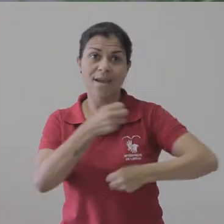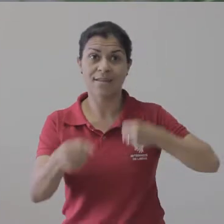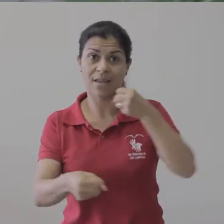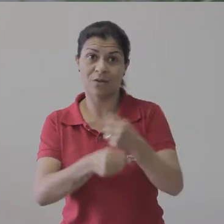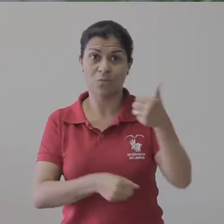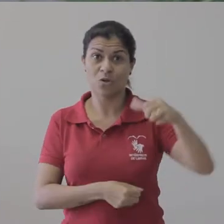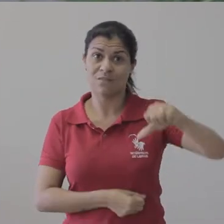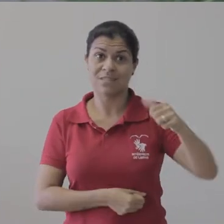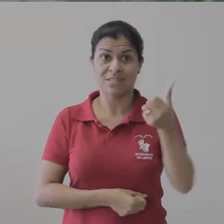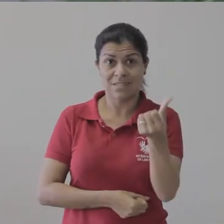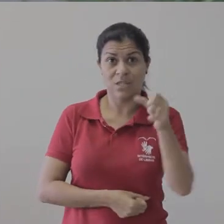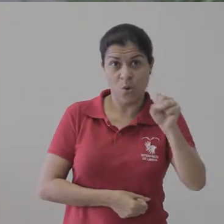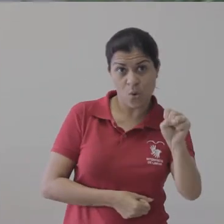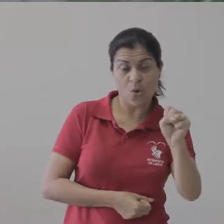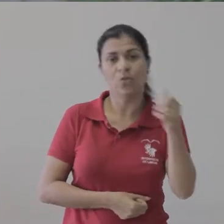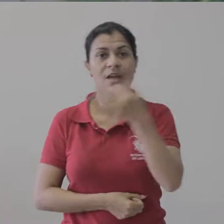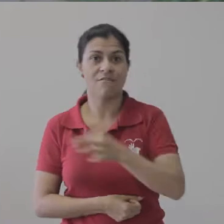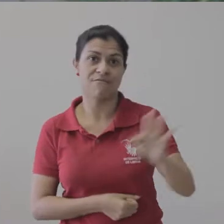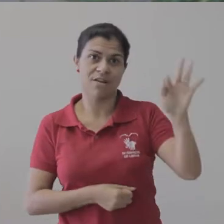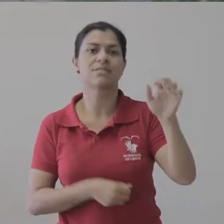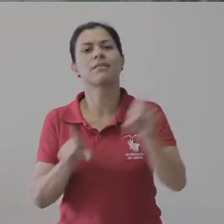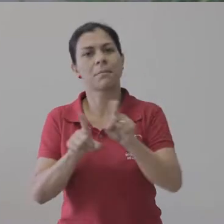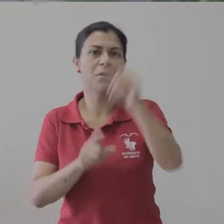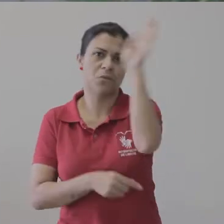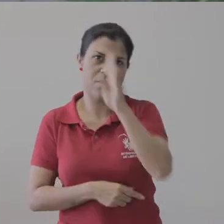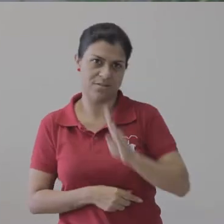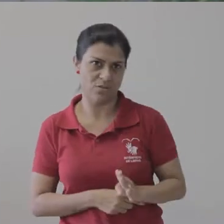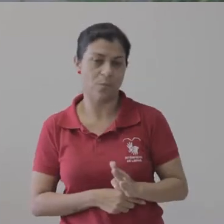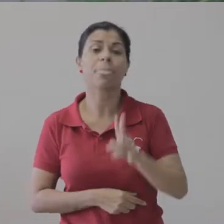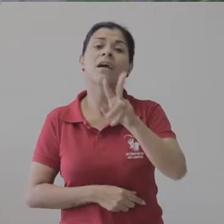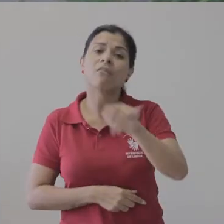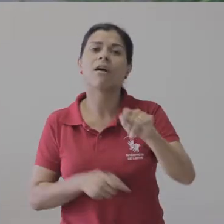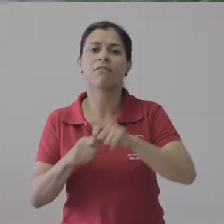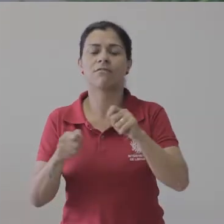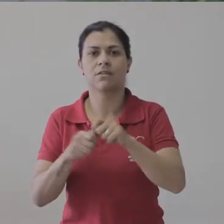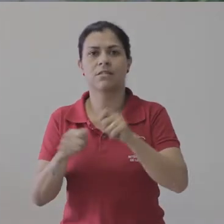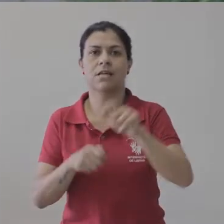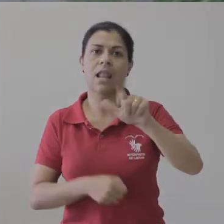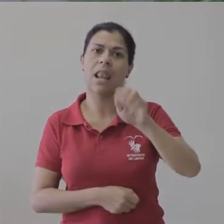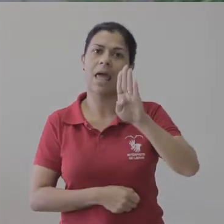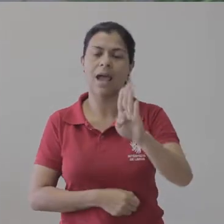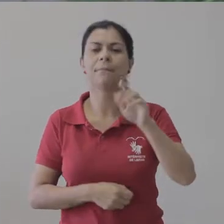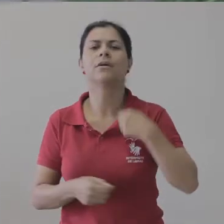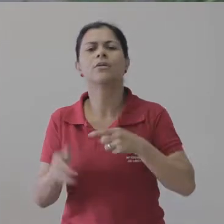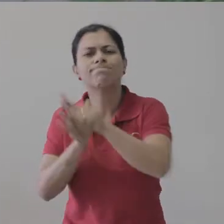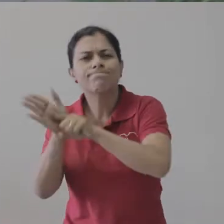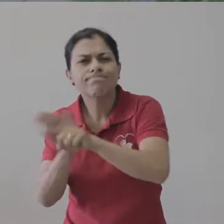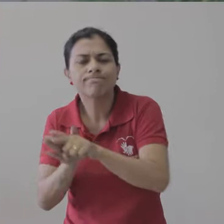reverberações de maio de 1968 na França e no Brasil. O evento está sendo promovido pelo Laboratório de Estudos